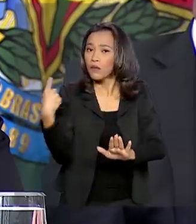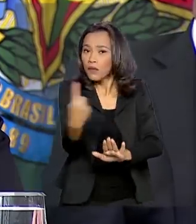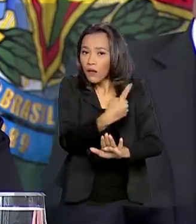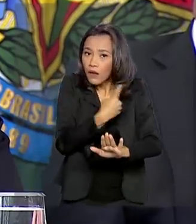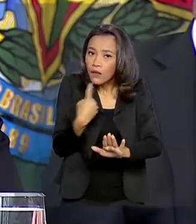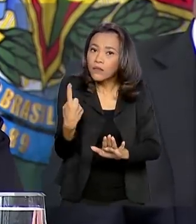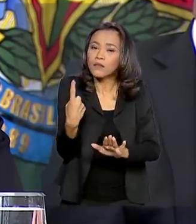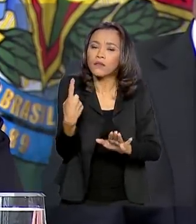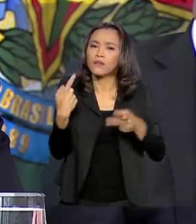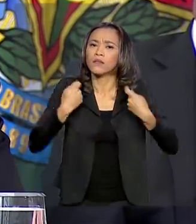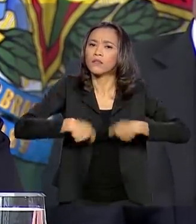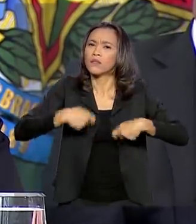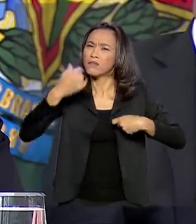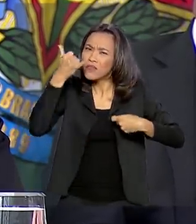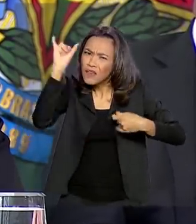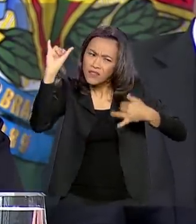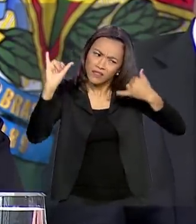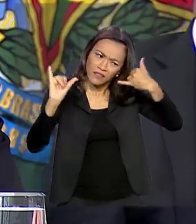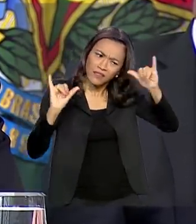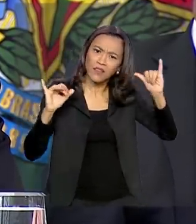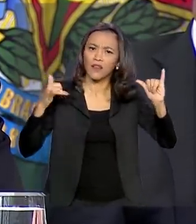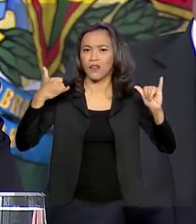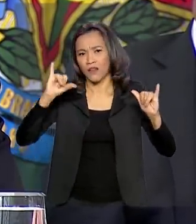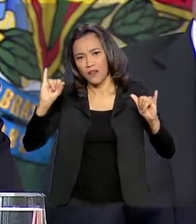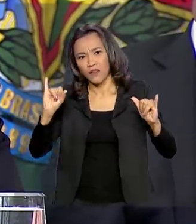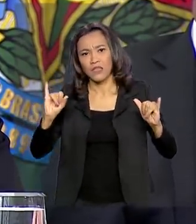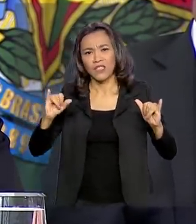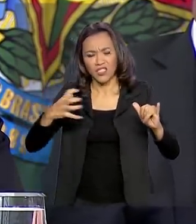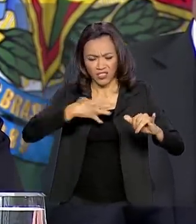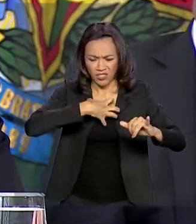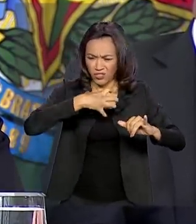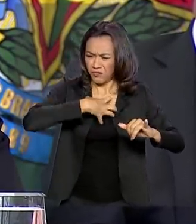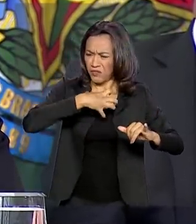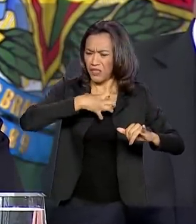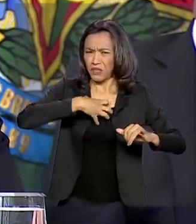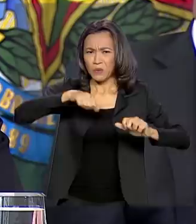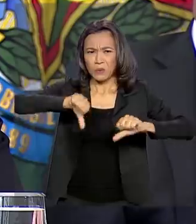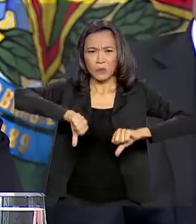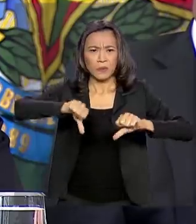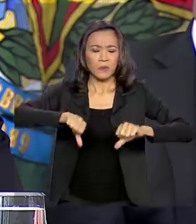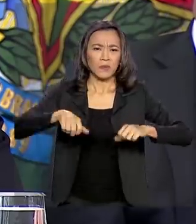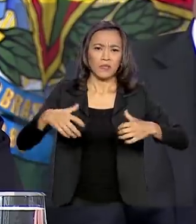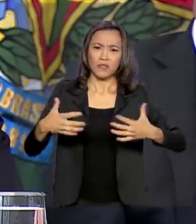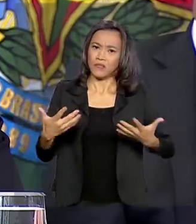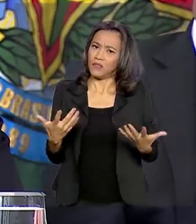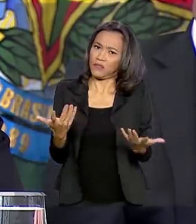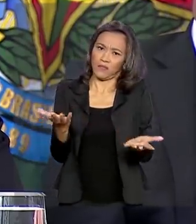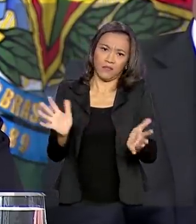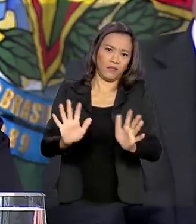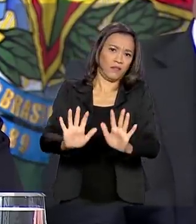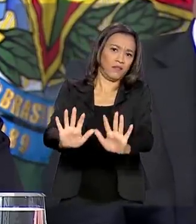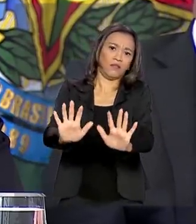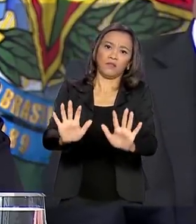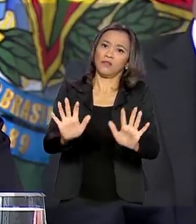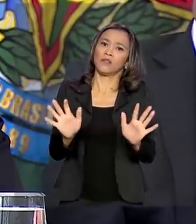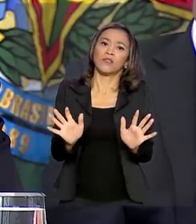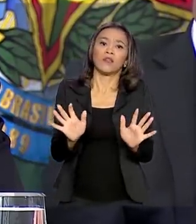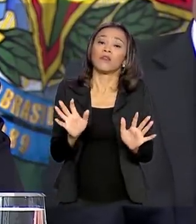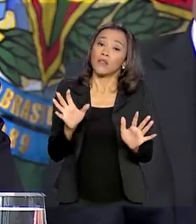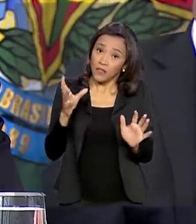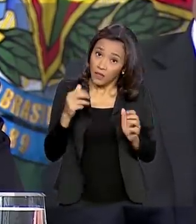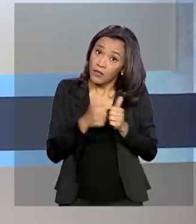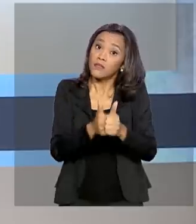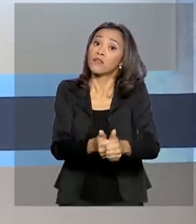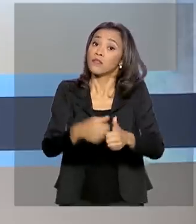evitar que esse clima chegue a nós, adotando essas